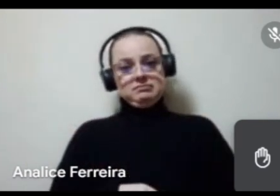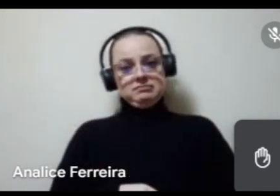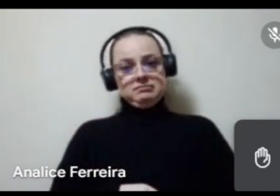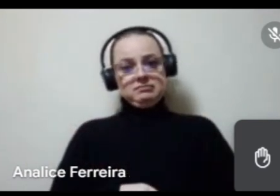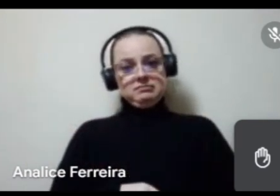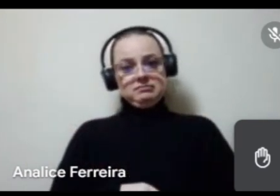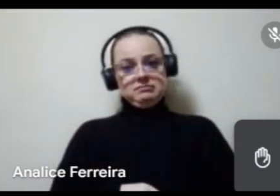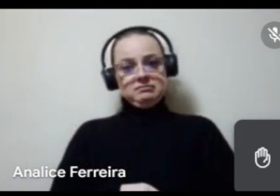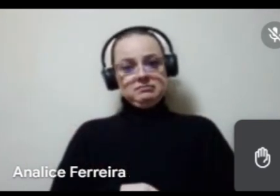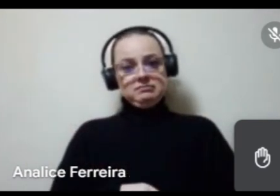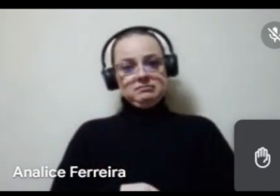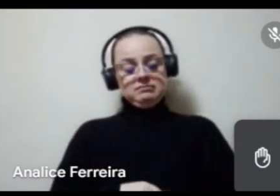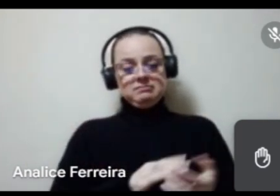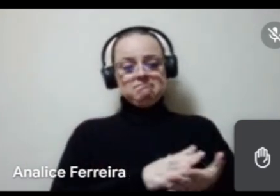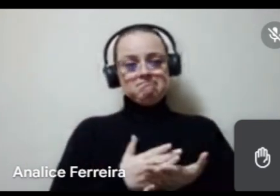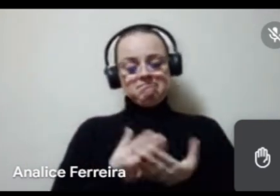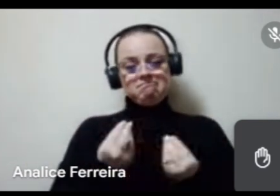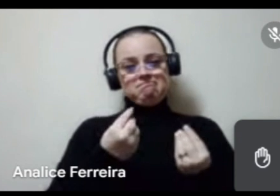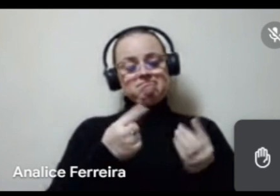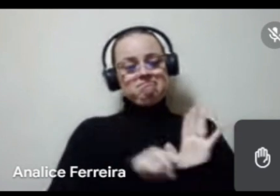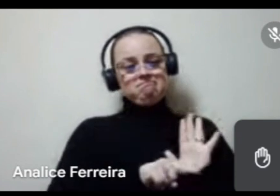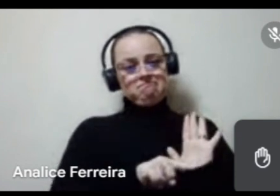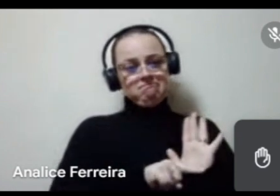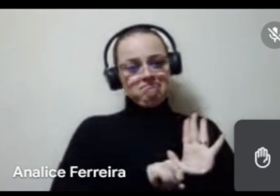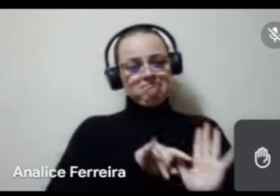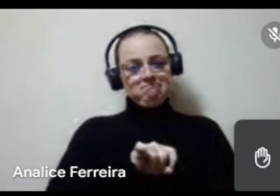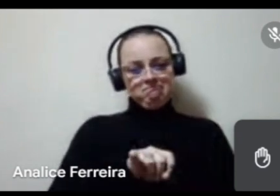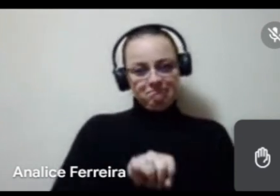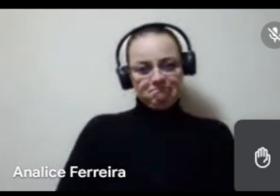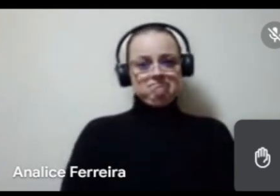em meio a tantas negativas dos editais,